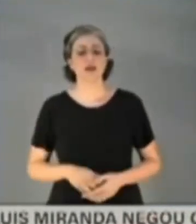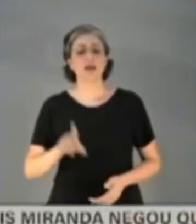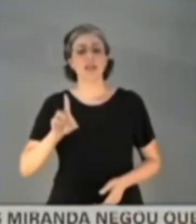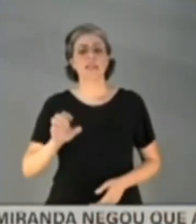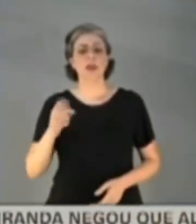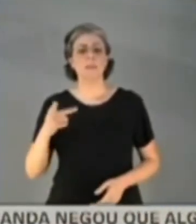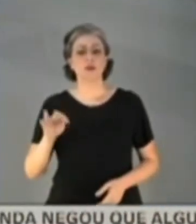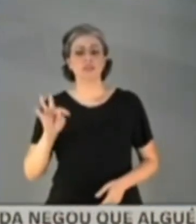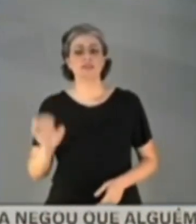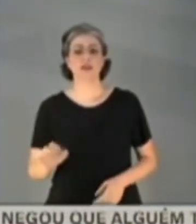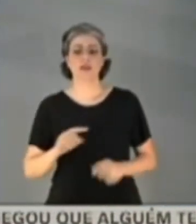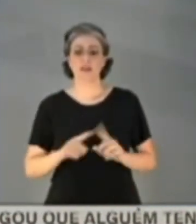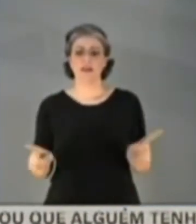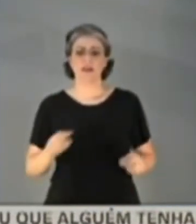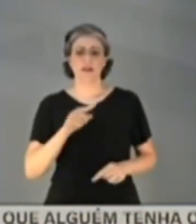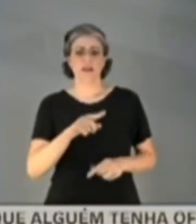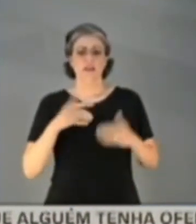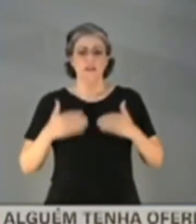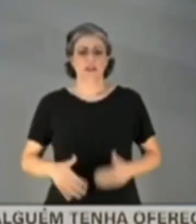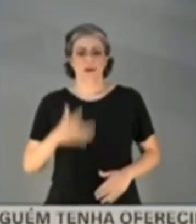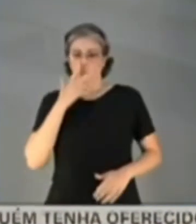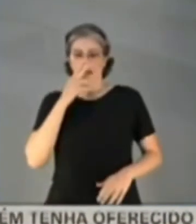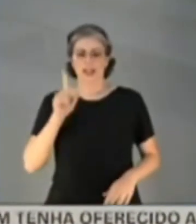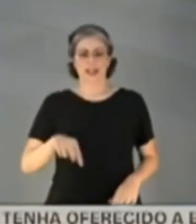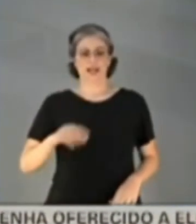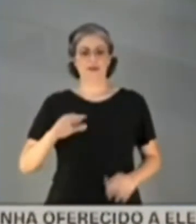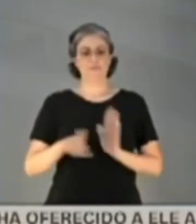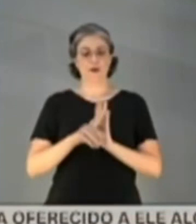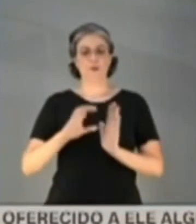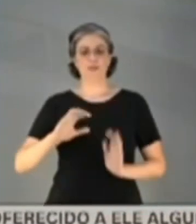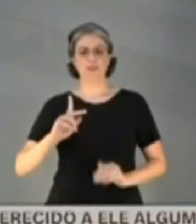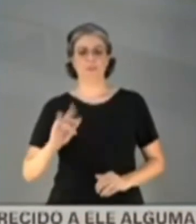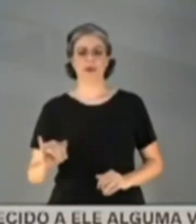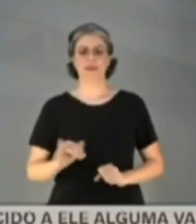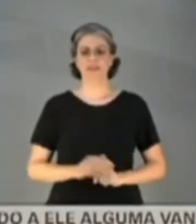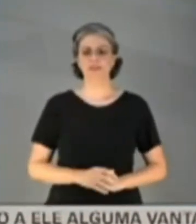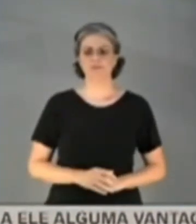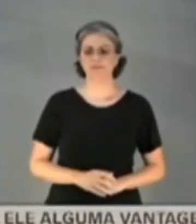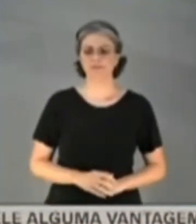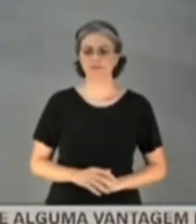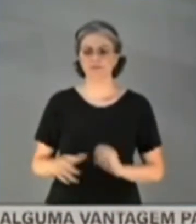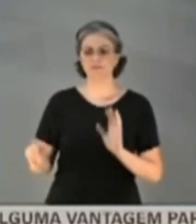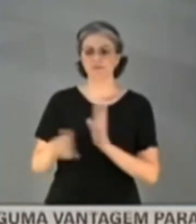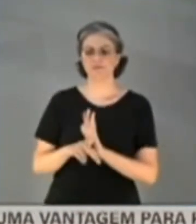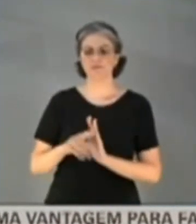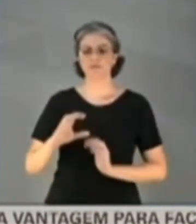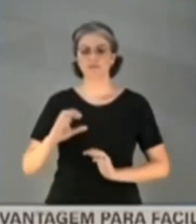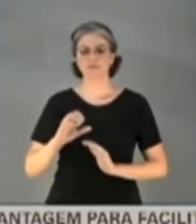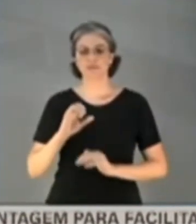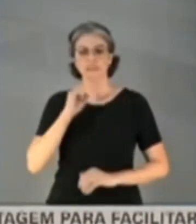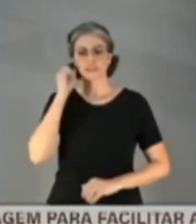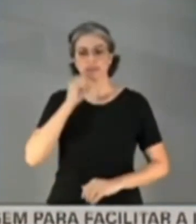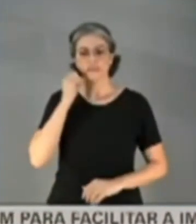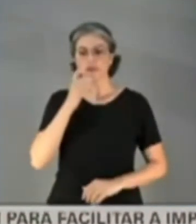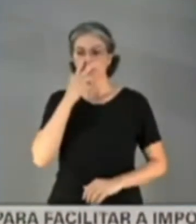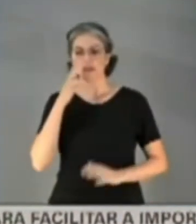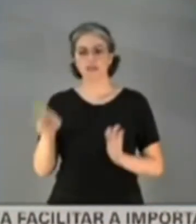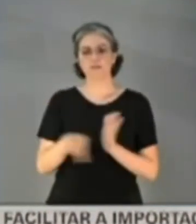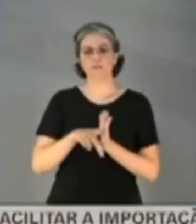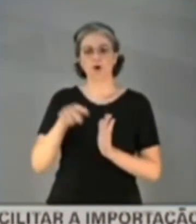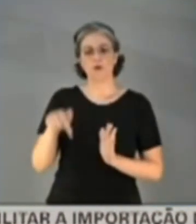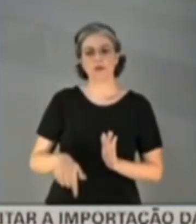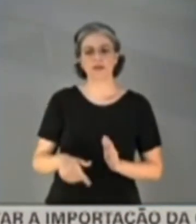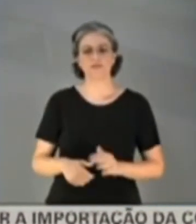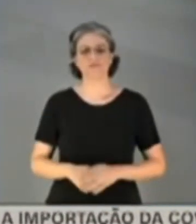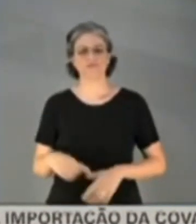mas ele está se comportando como se fosse membro da CPI. Uma CPI do Senado. E ele se comportando como membro da CPI. sendo